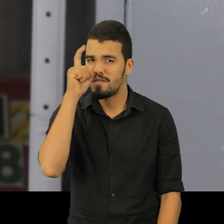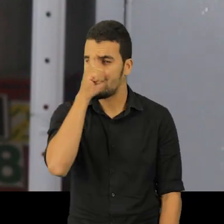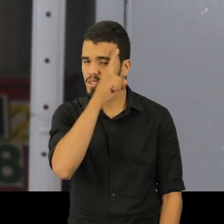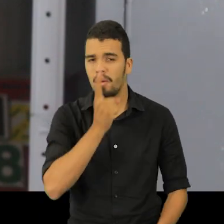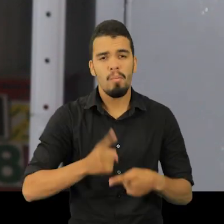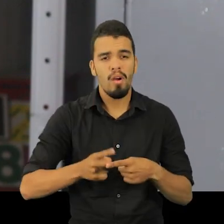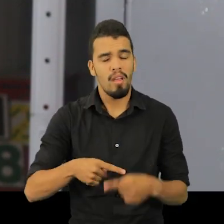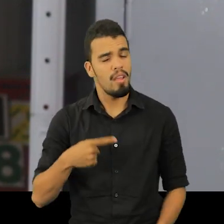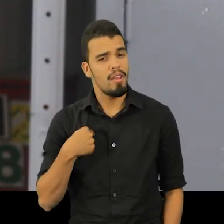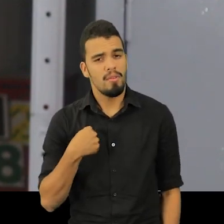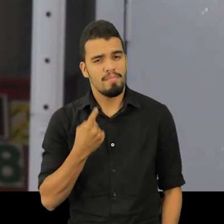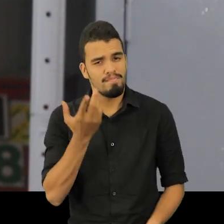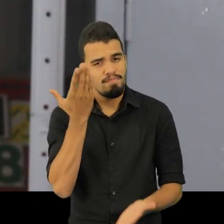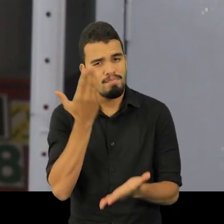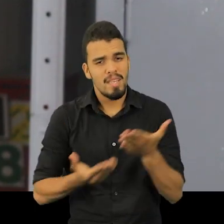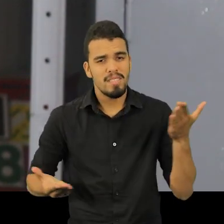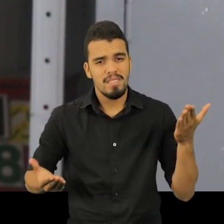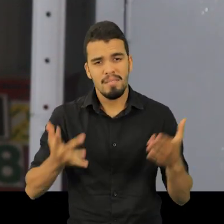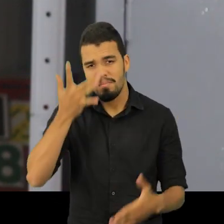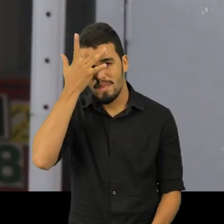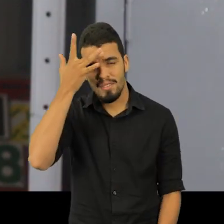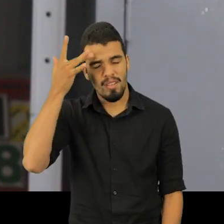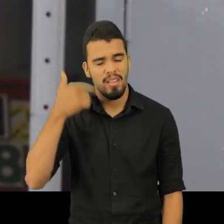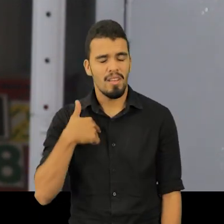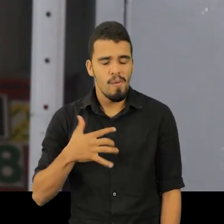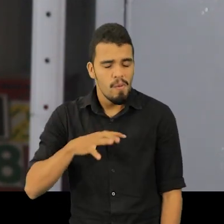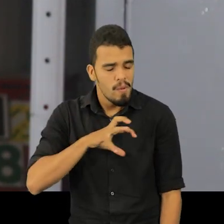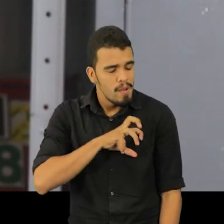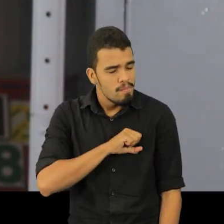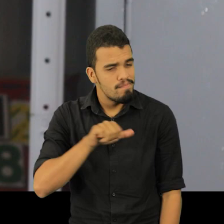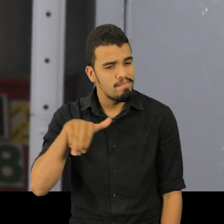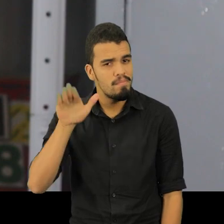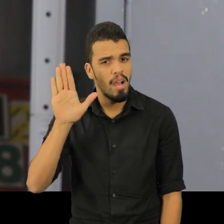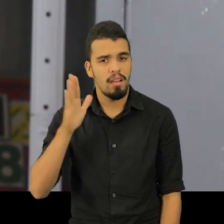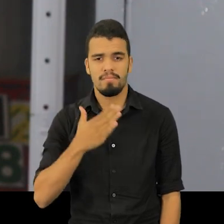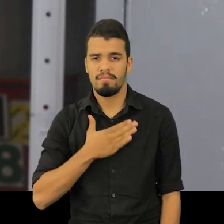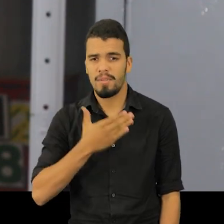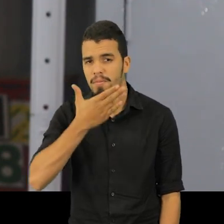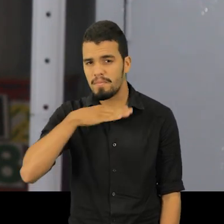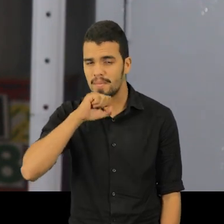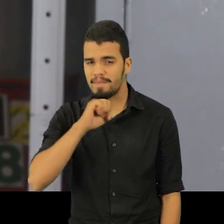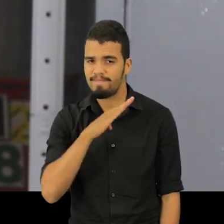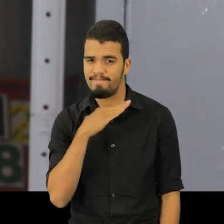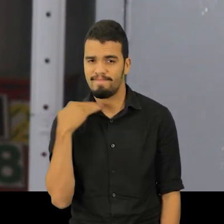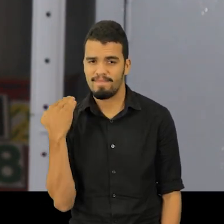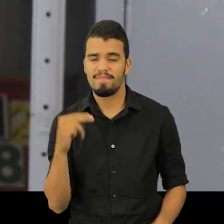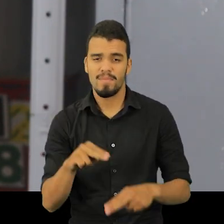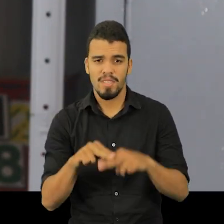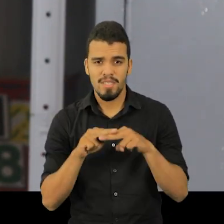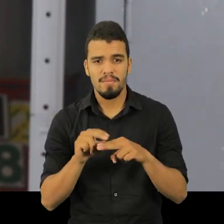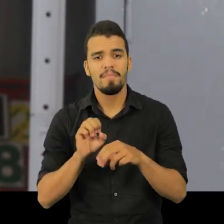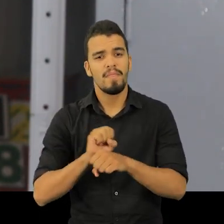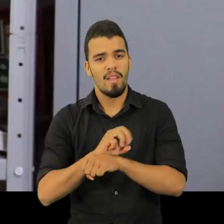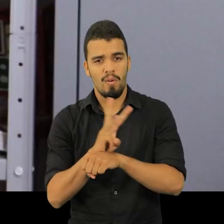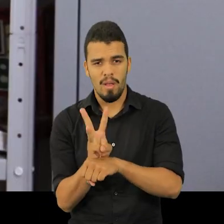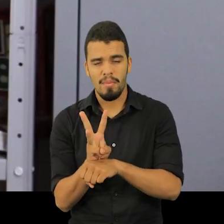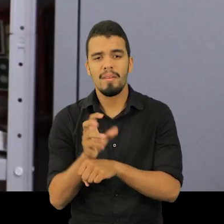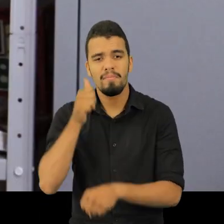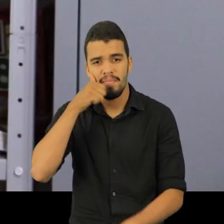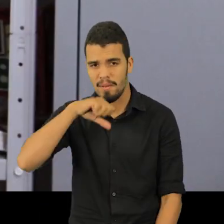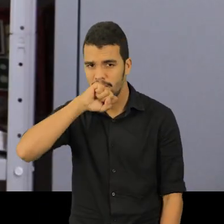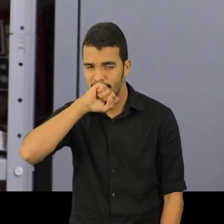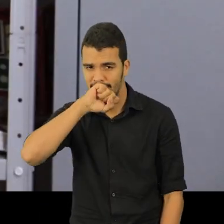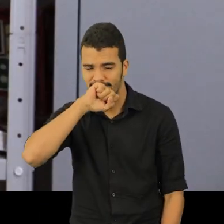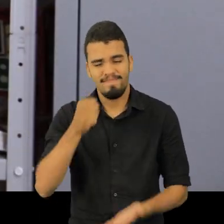porque eu tinha perdido uma pessoa que eu amo bastante na minha vida, que é o meu pai. Mas, como eu disse, a Uema, ela é uma mãe. Ela me